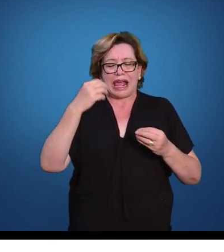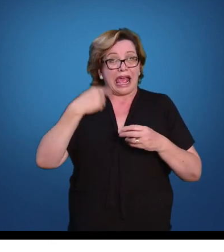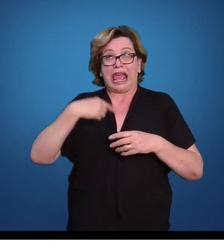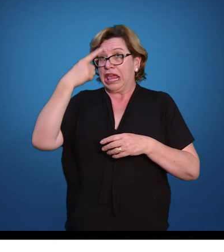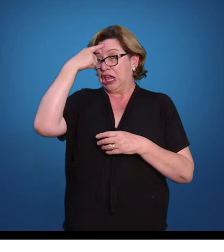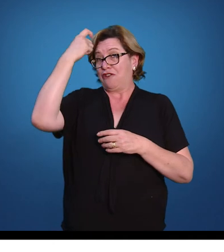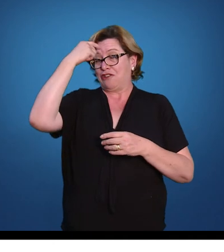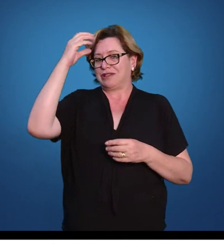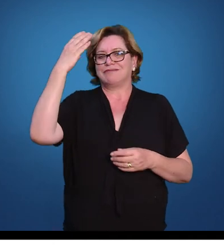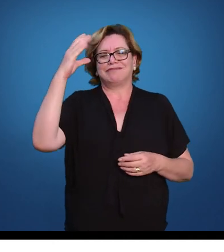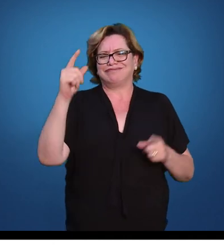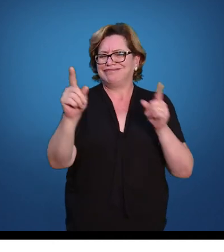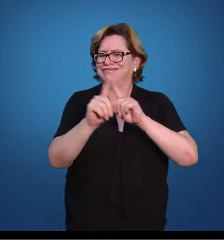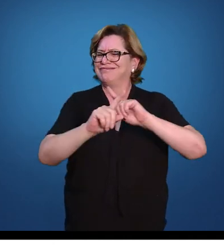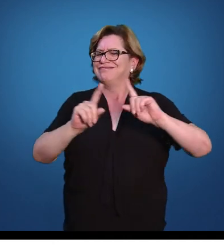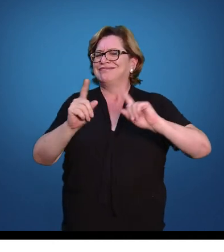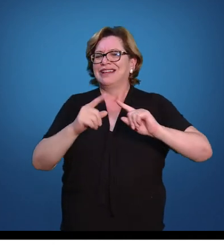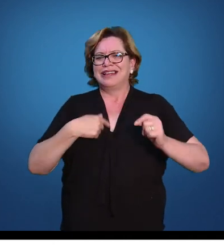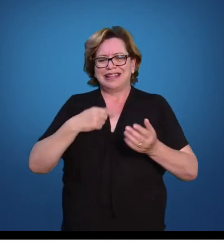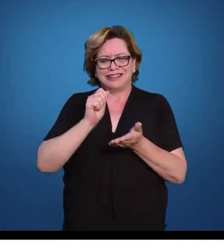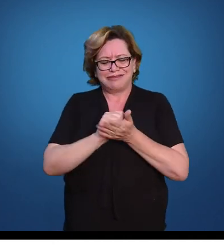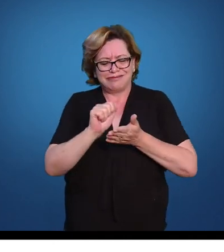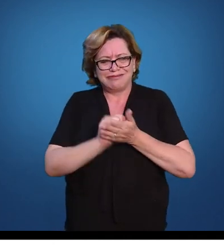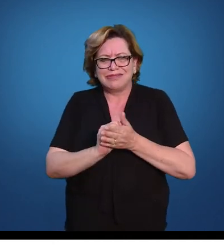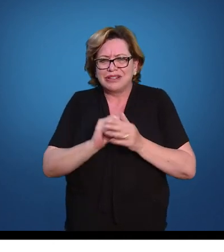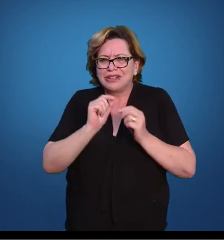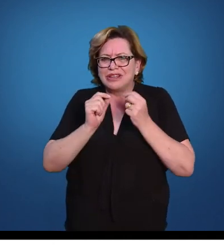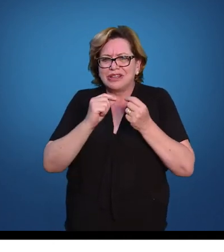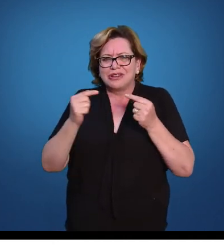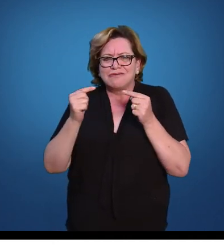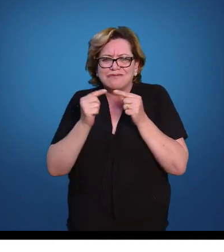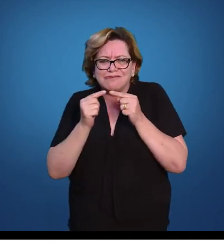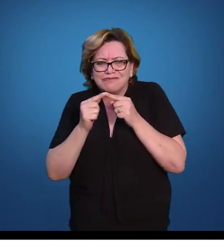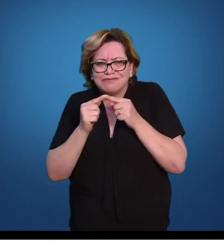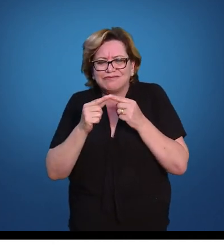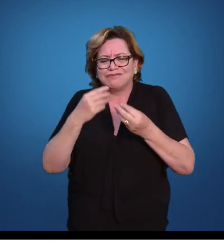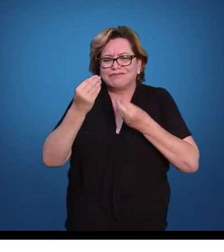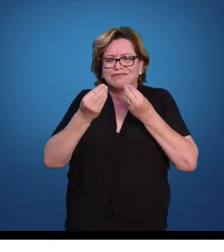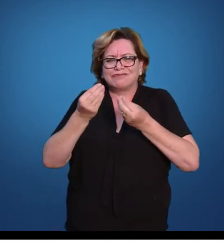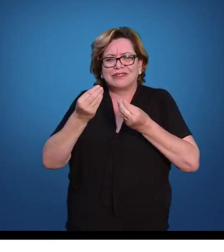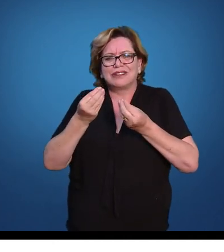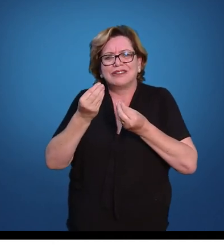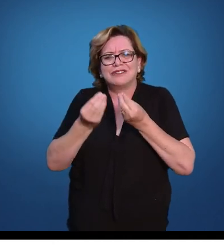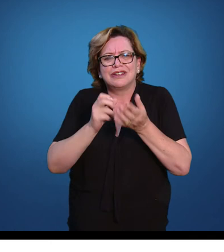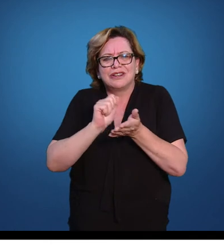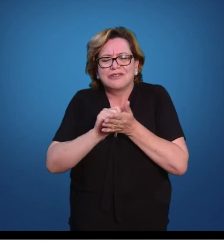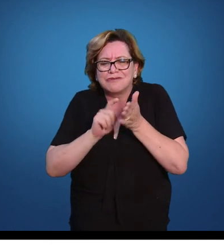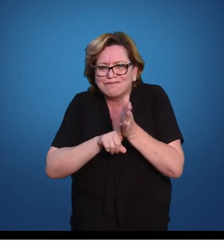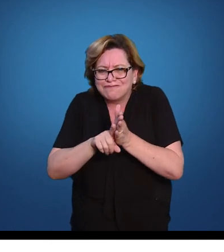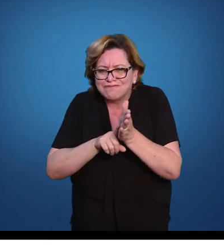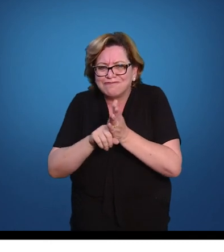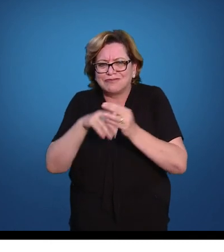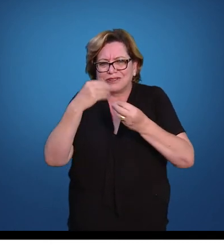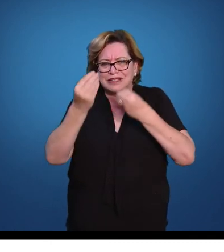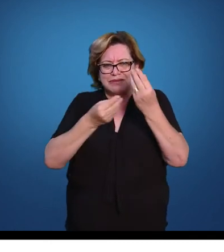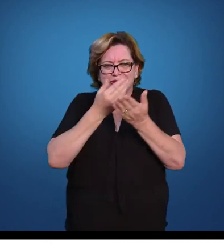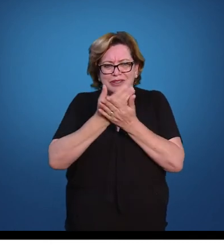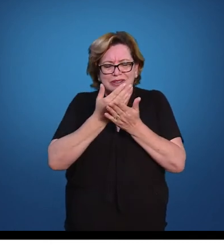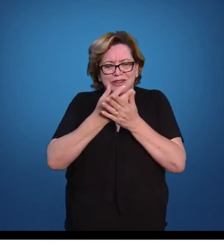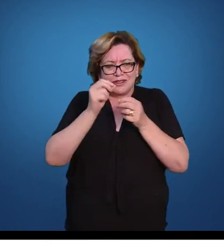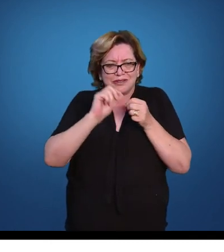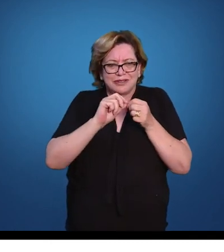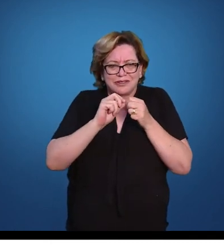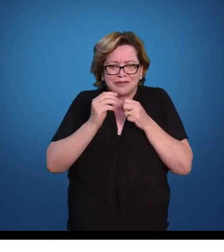inventar, claro que não. Ele escrevia de acordo com a sua época, ele escrevia de acordo com os estudos que ele